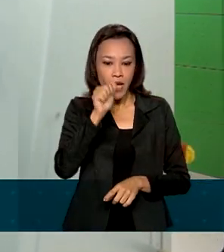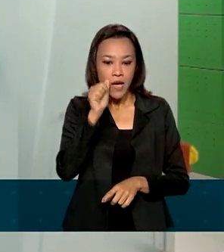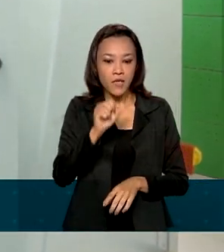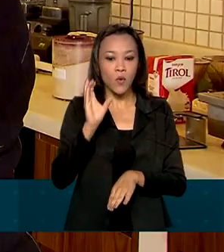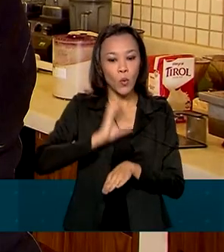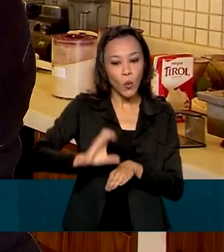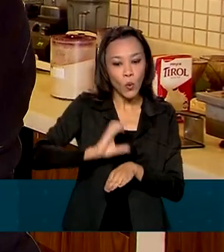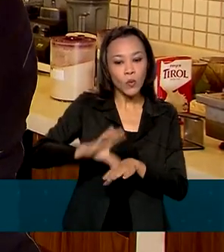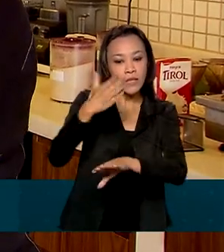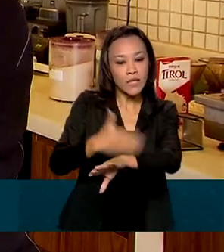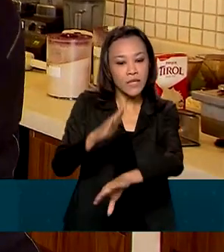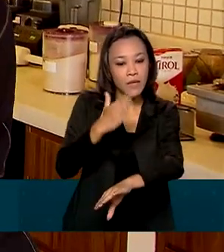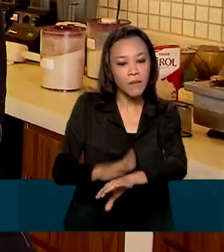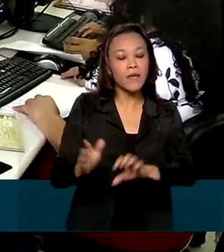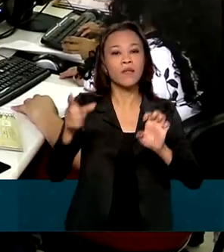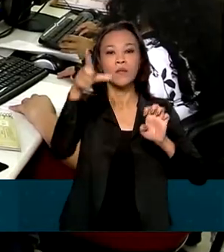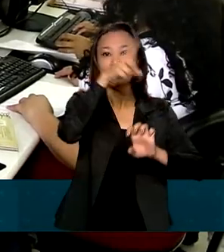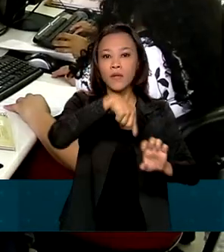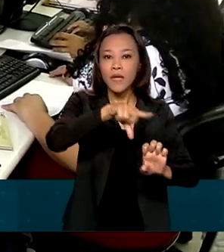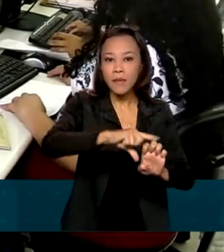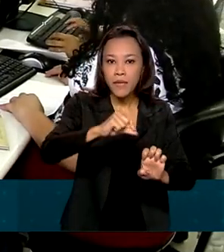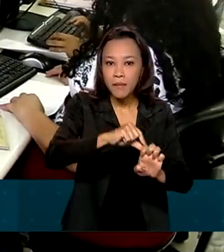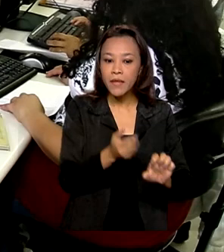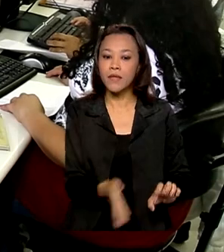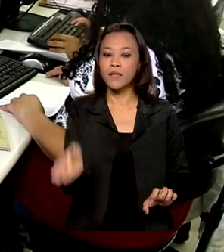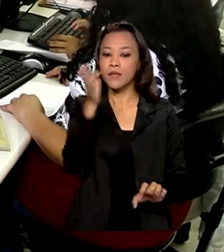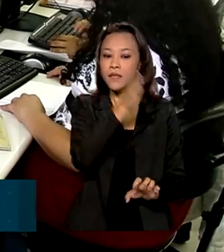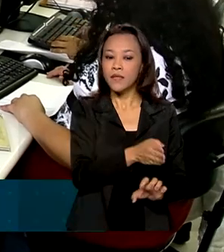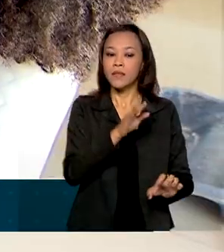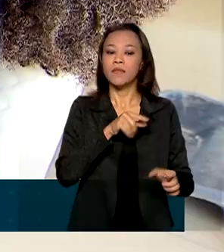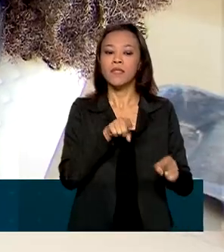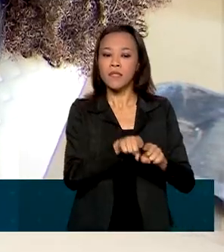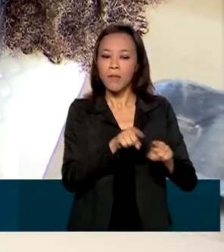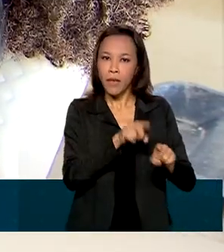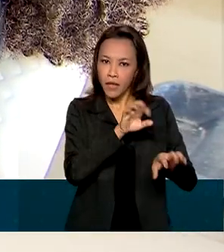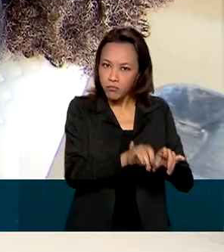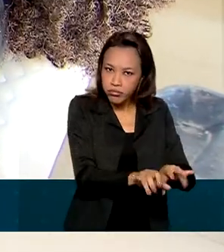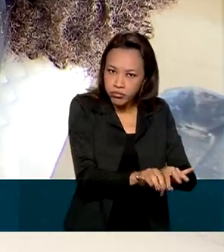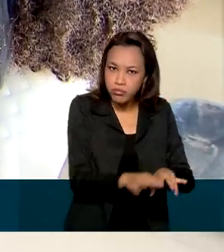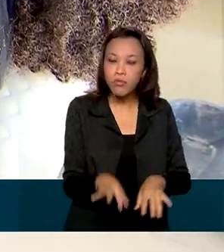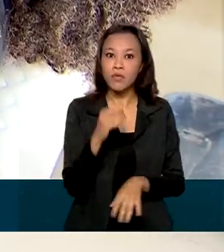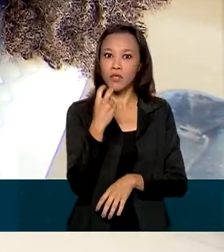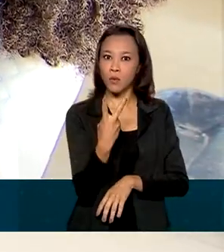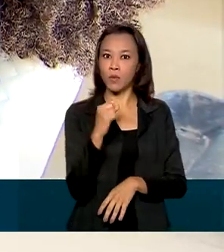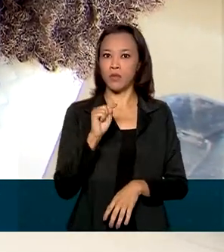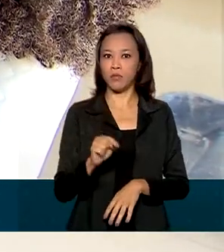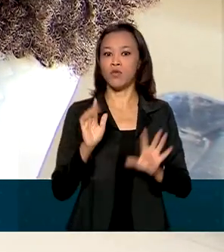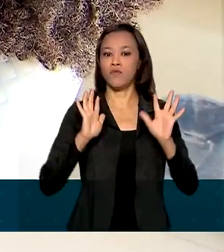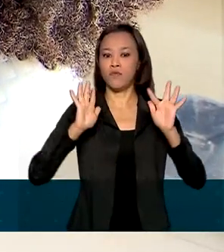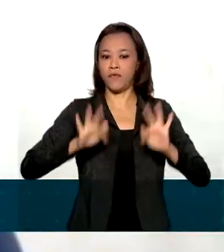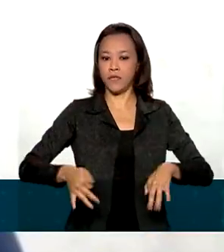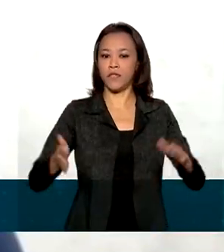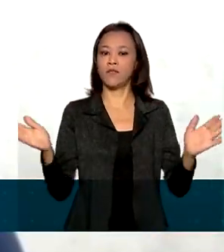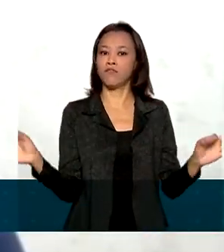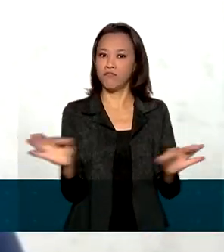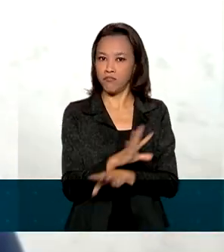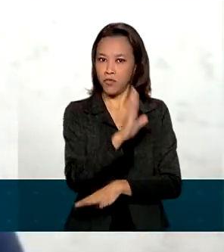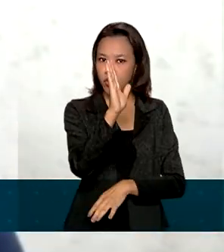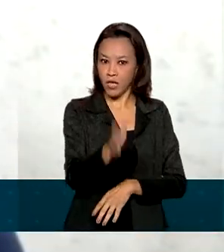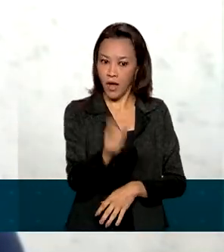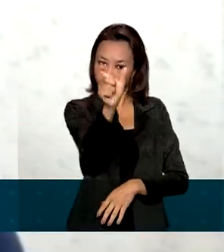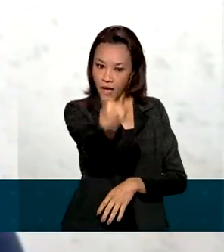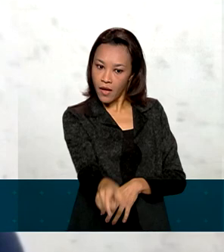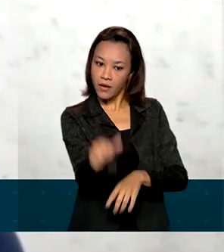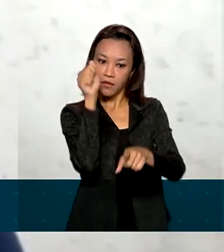capacitação, empreendedorismo e articulação em rede e duas mil já concluíram a participação, como